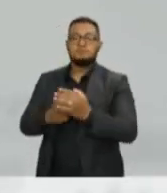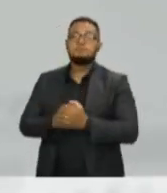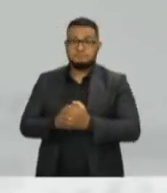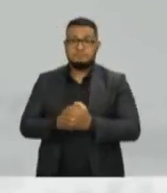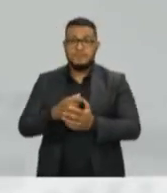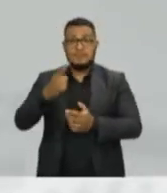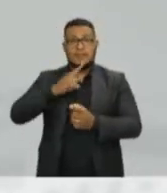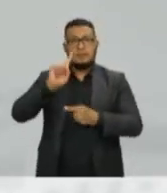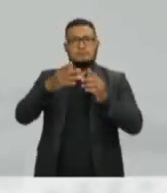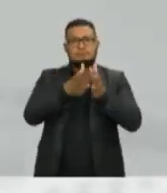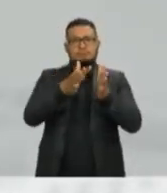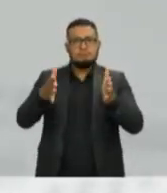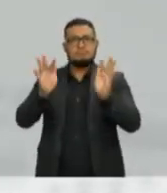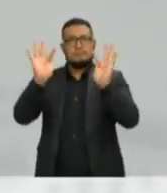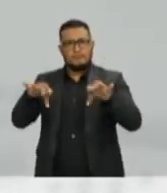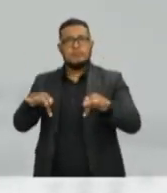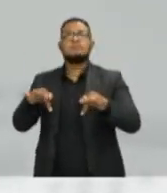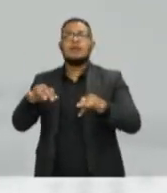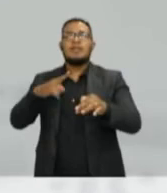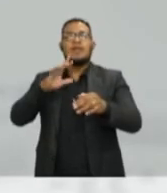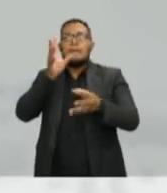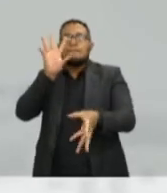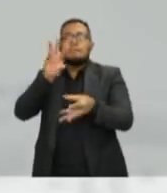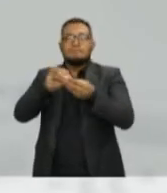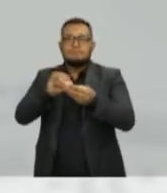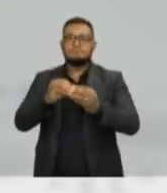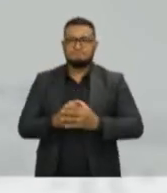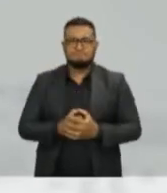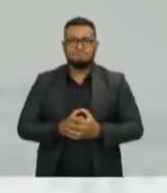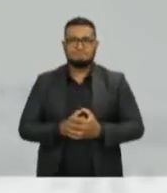os candidatos farão suas considerações finais.